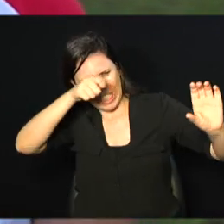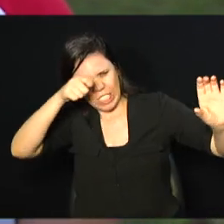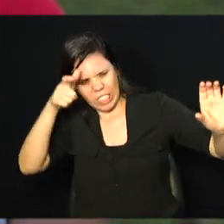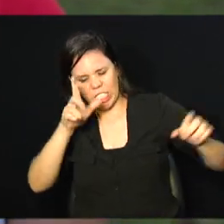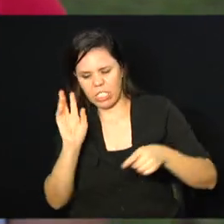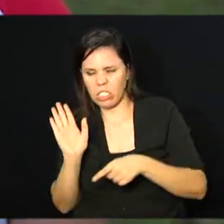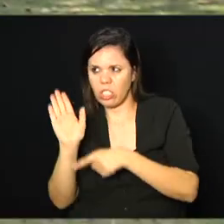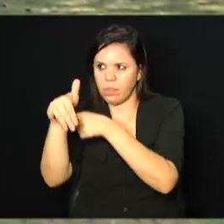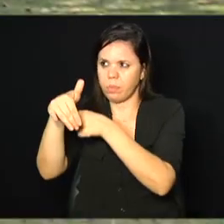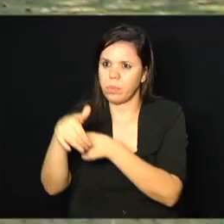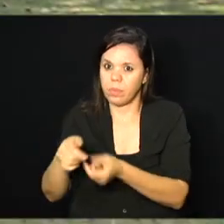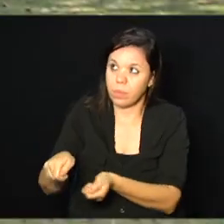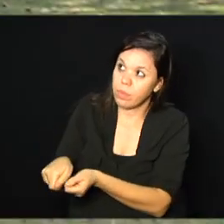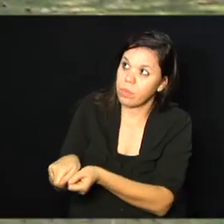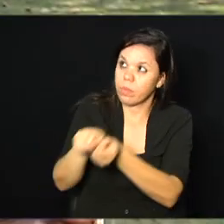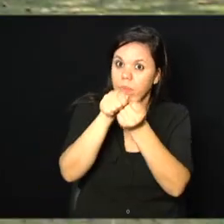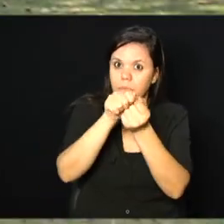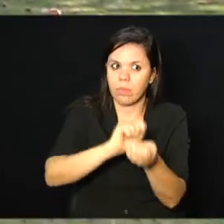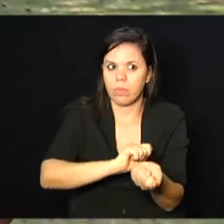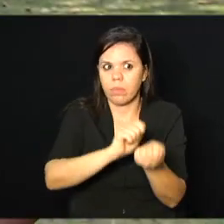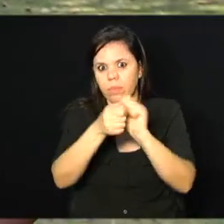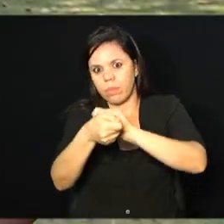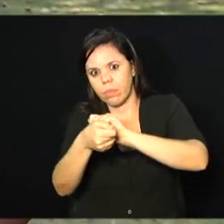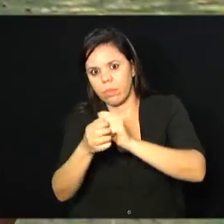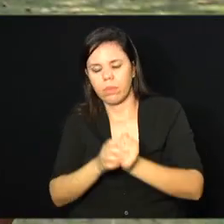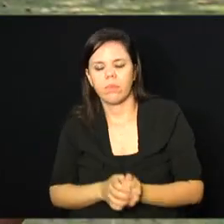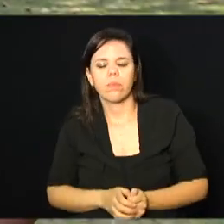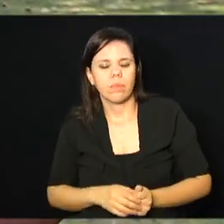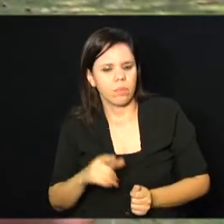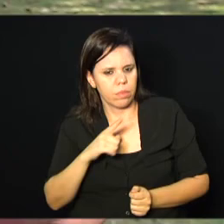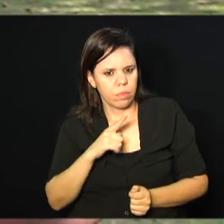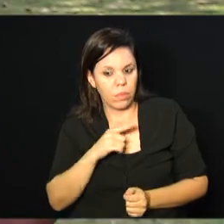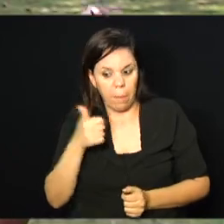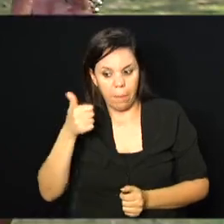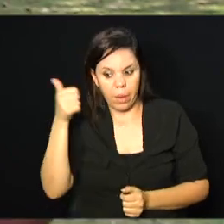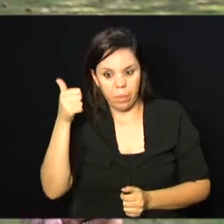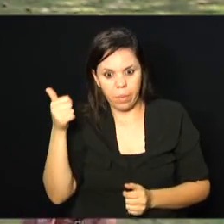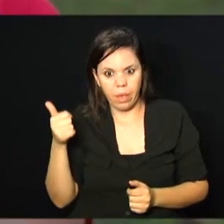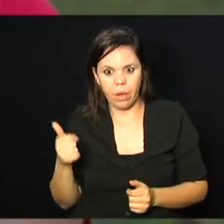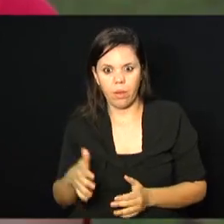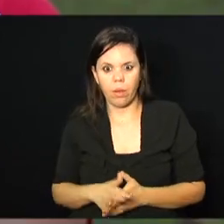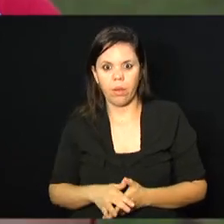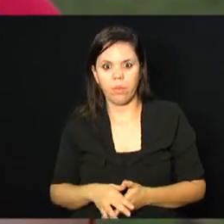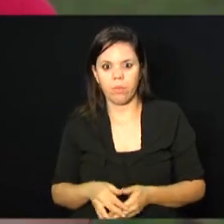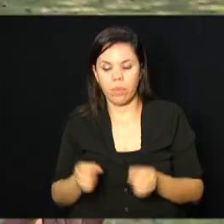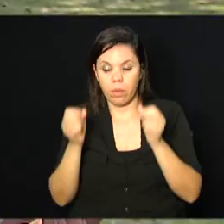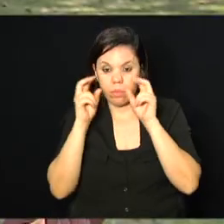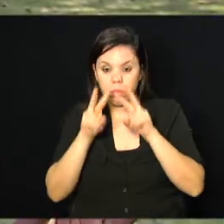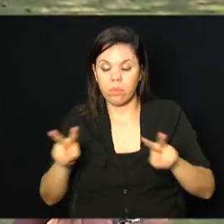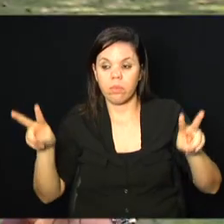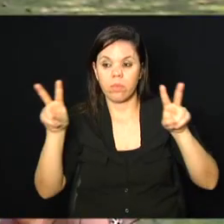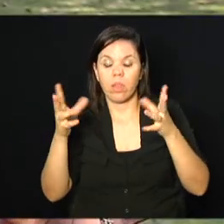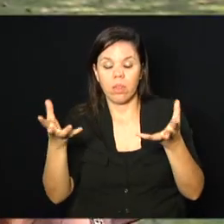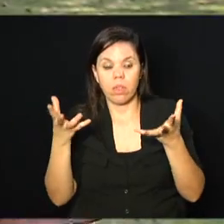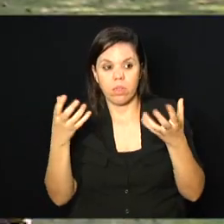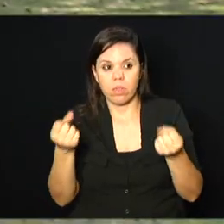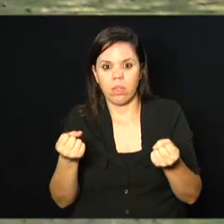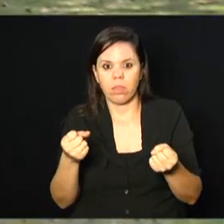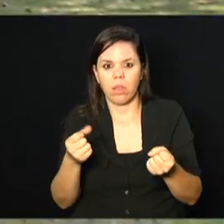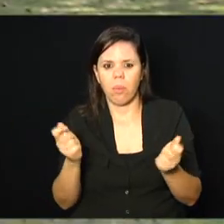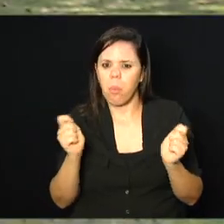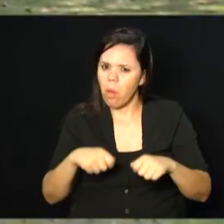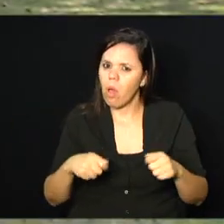vôlei adaptado. Tem várias coisas que eles podem. Então, passo para despertar o olhar e o que eles podem. Exatamente. E como que vocês